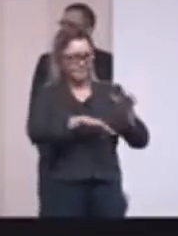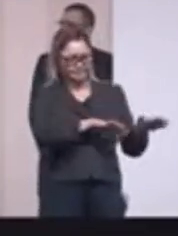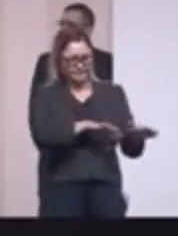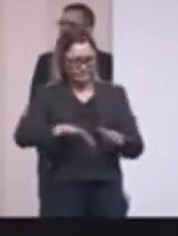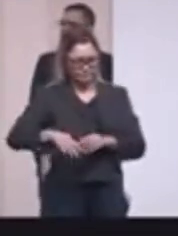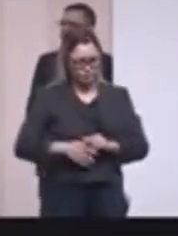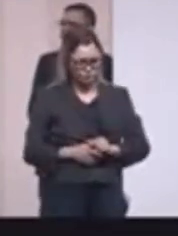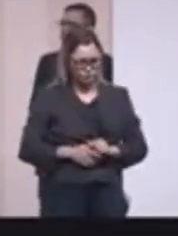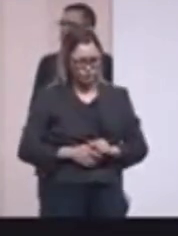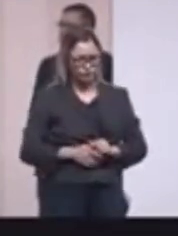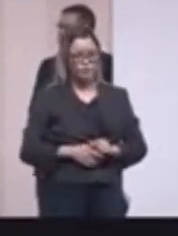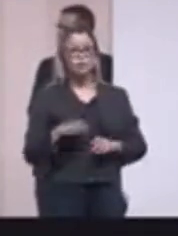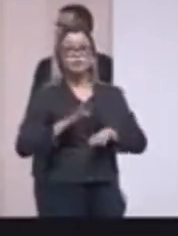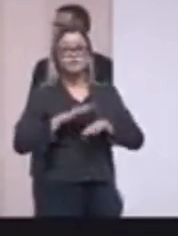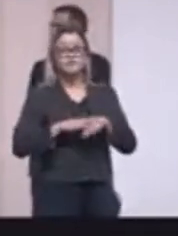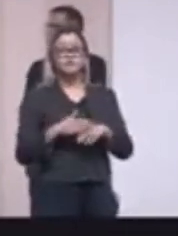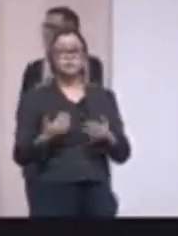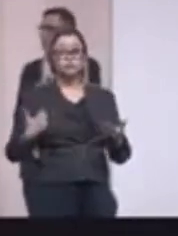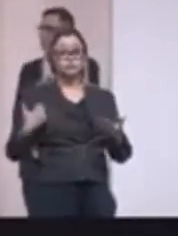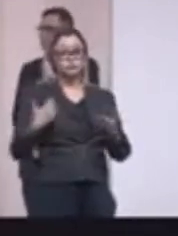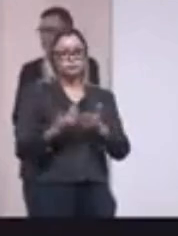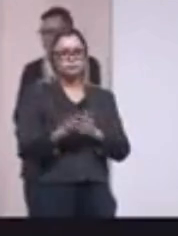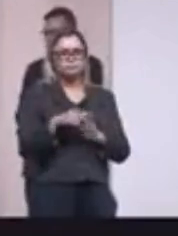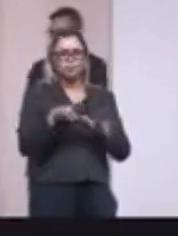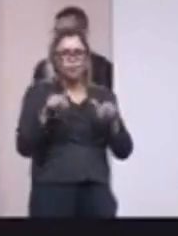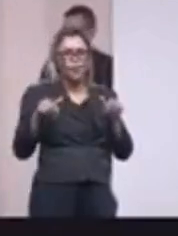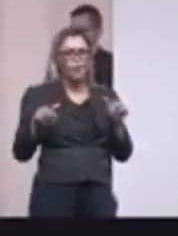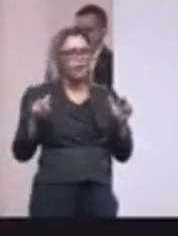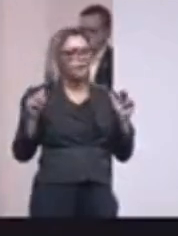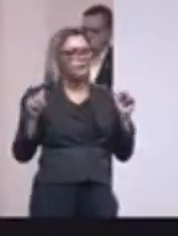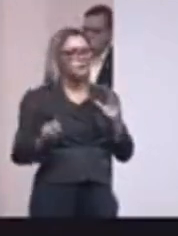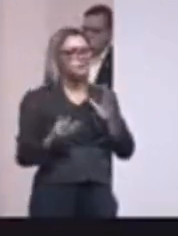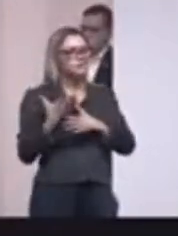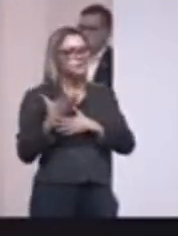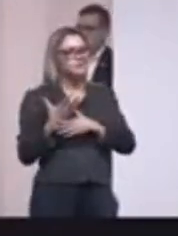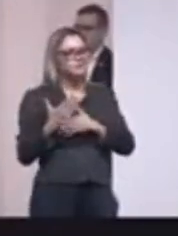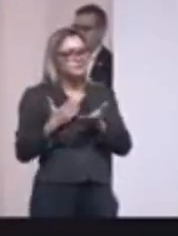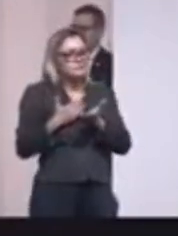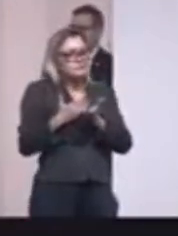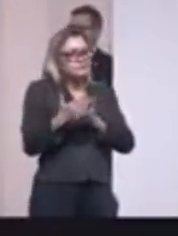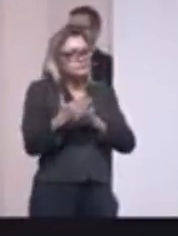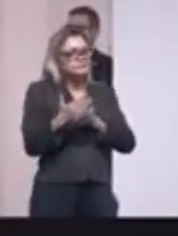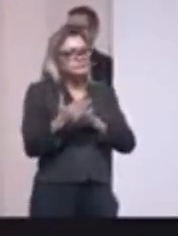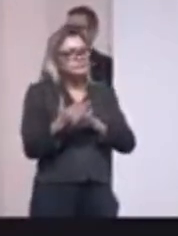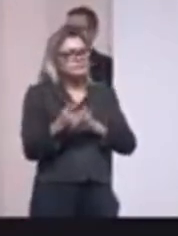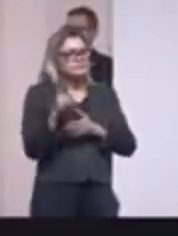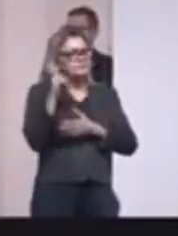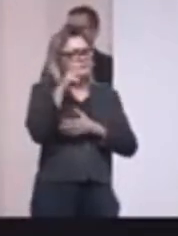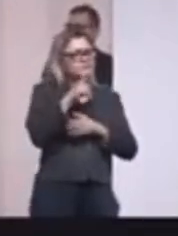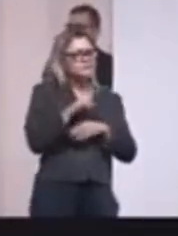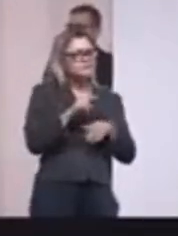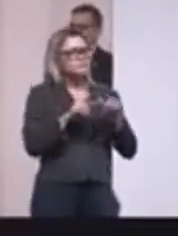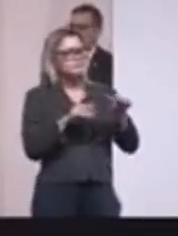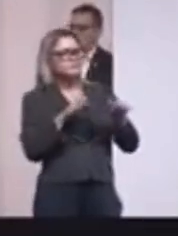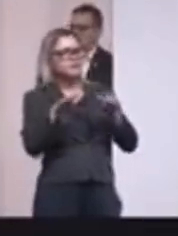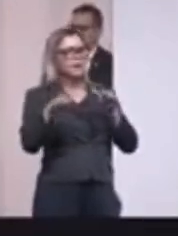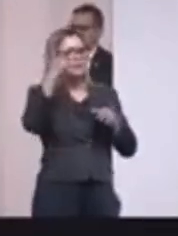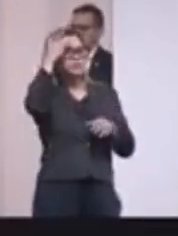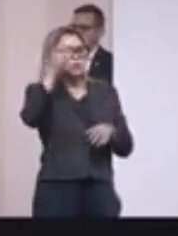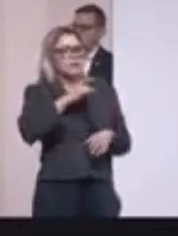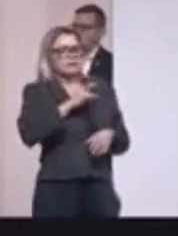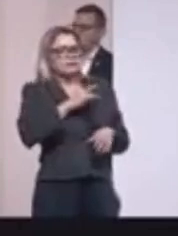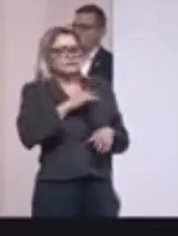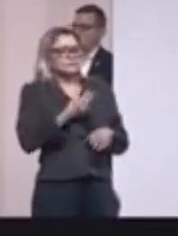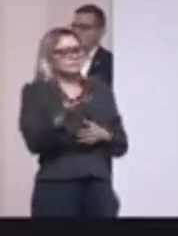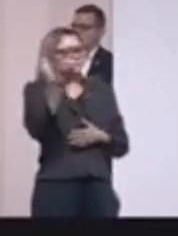O que está se fazendo recentemente nunca ninguém fez, a gente está entrando, pisando nos calos, onde muita gente ou em